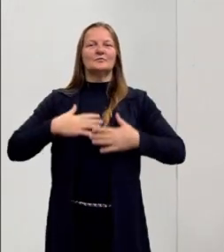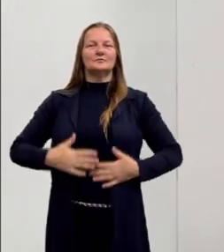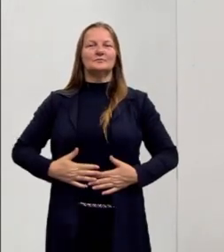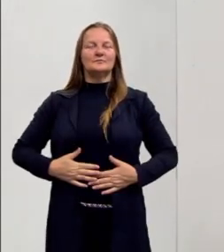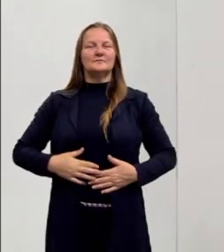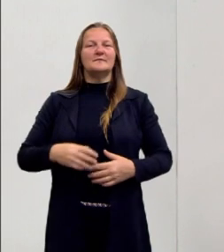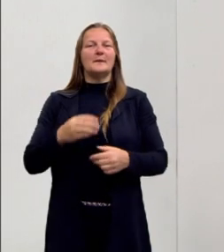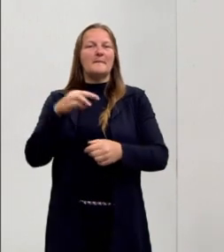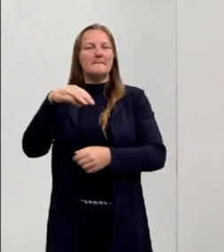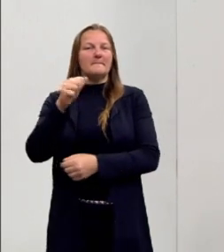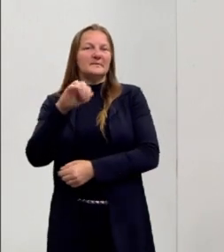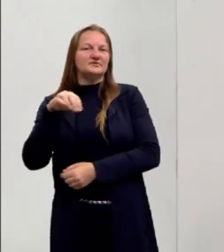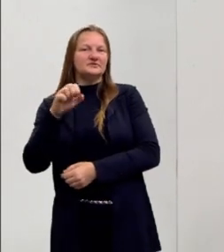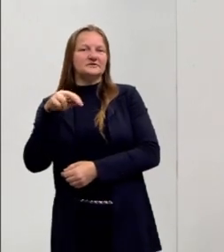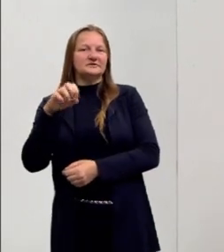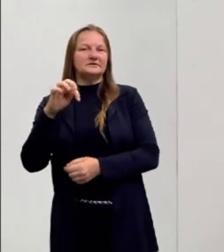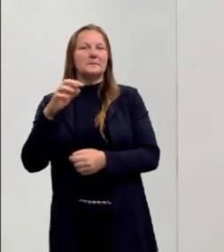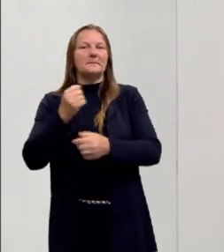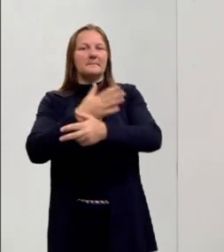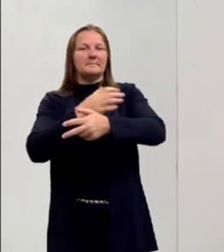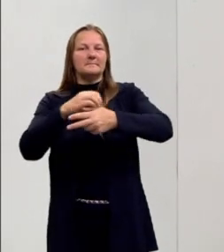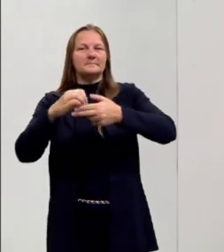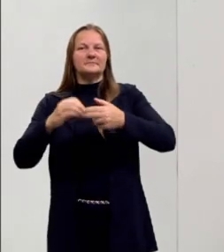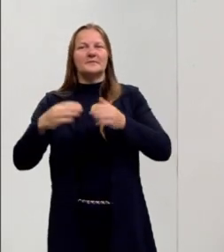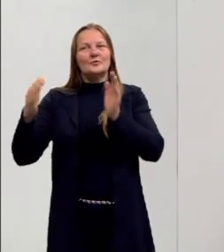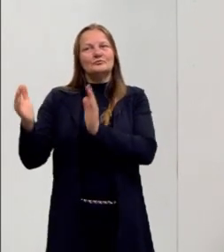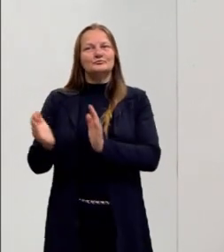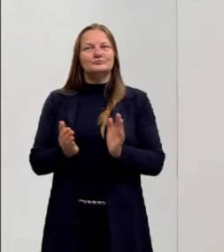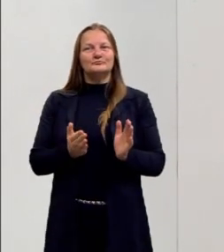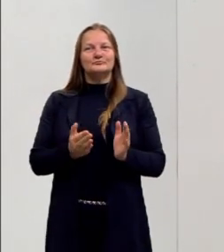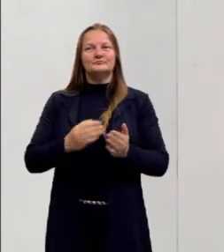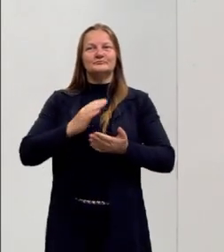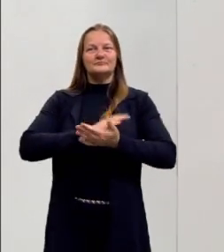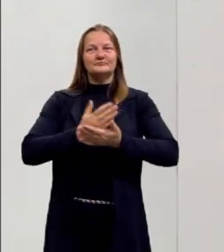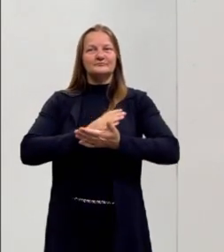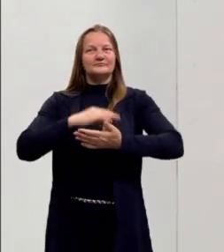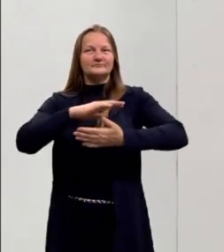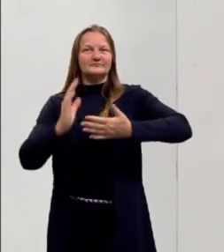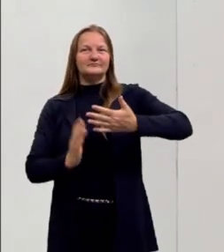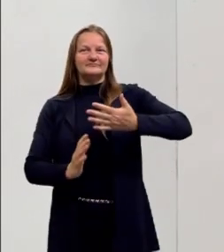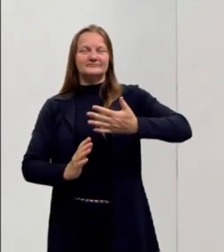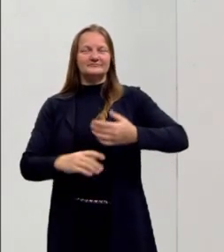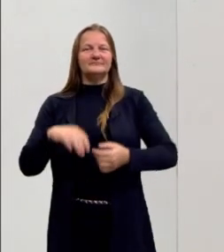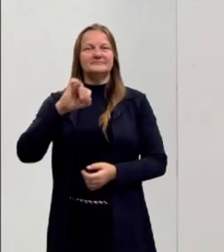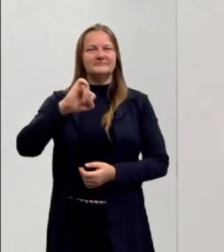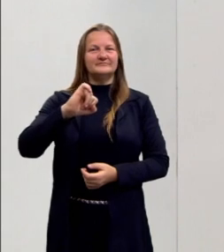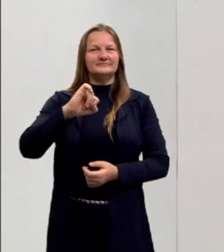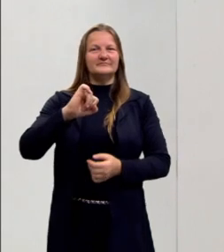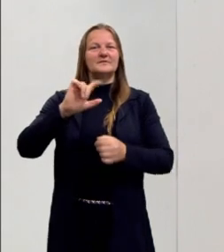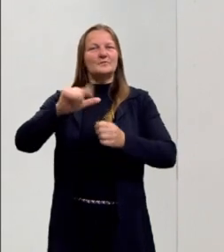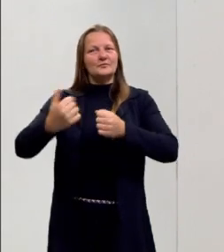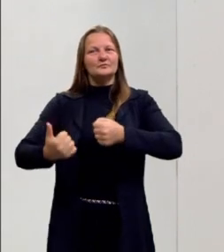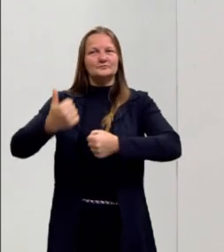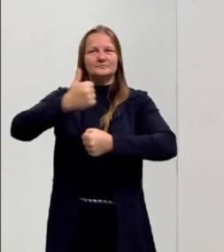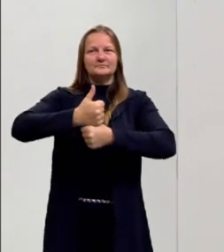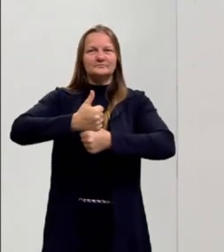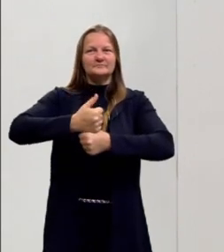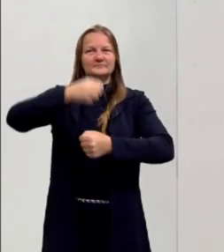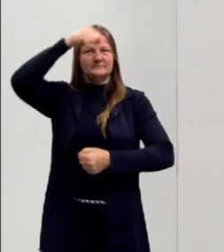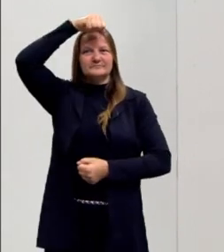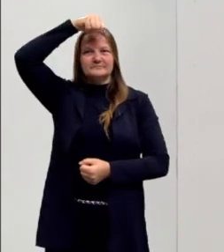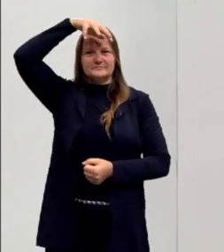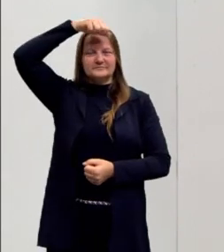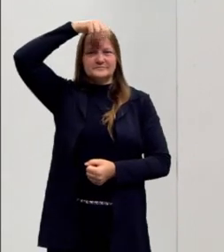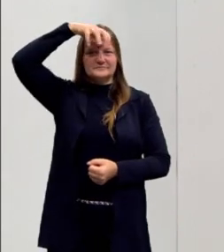camiseta magenta do Pré-Enem. Aqui no cantinho da nossa tela, a gente tem a professora intérprete Lucy Meia e depois vai ter a